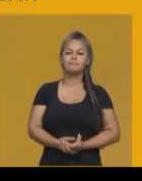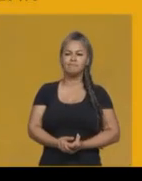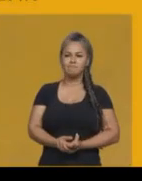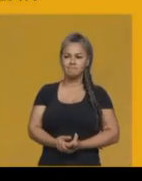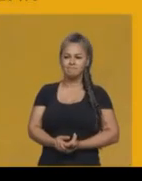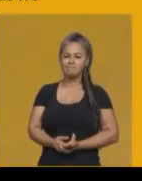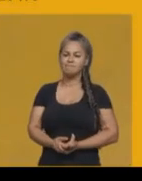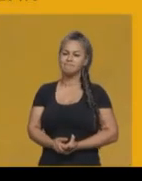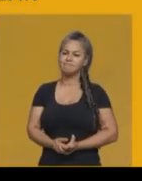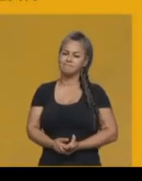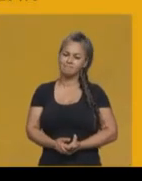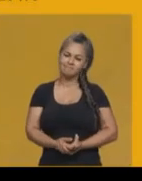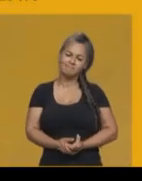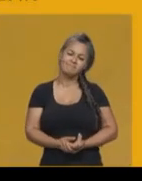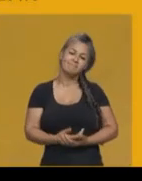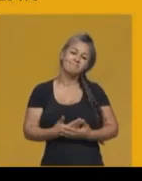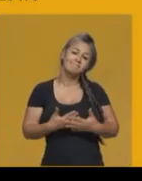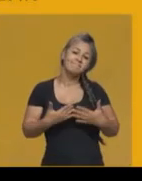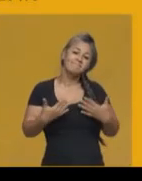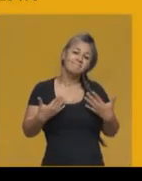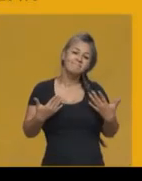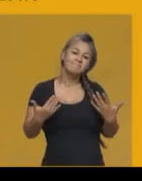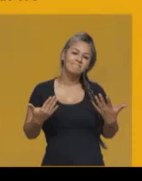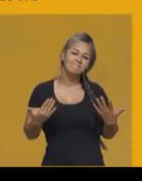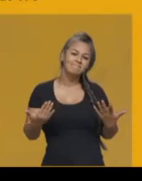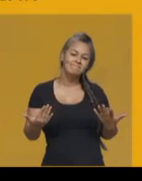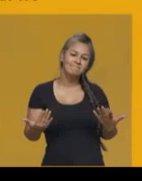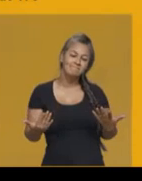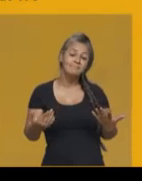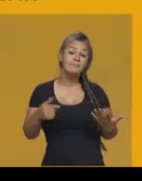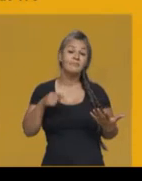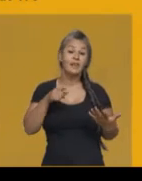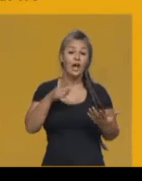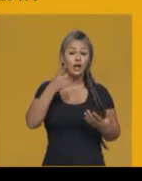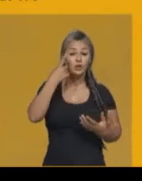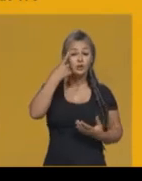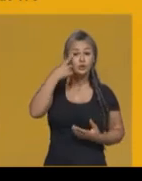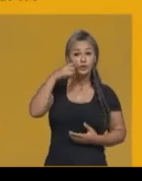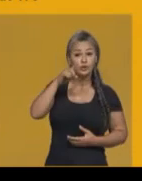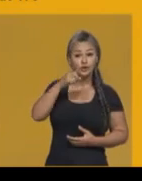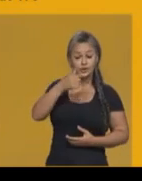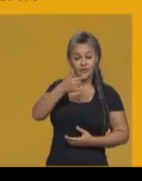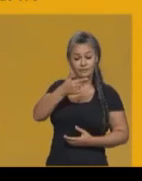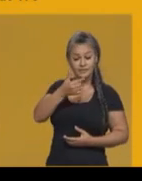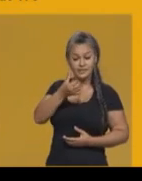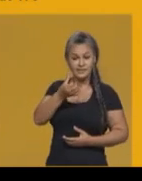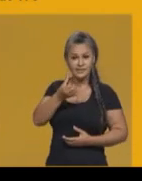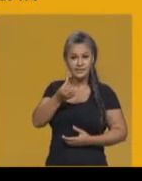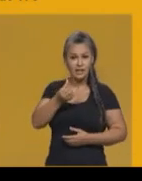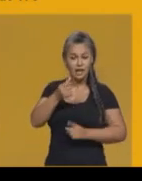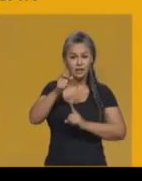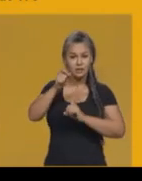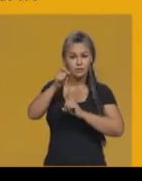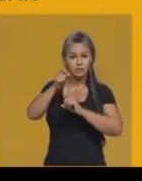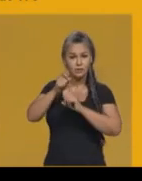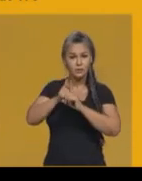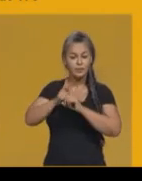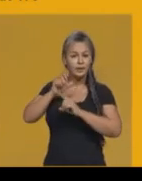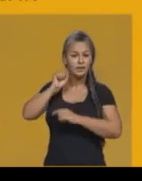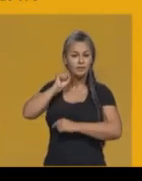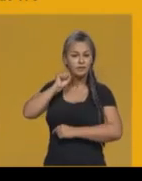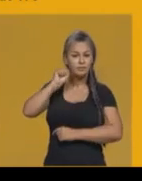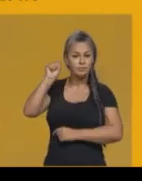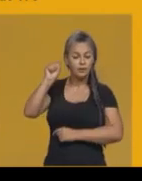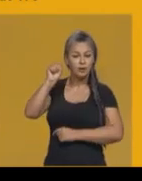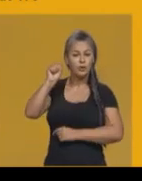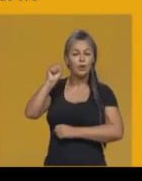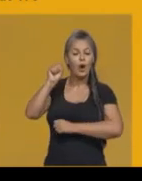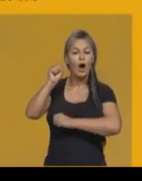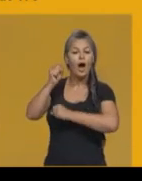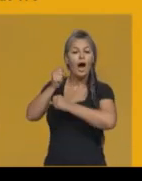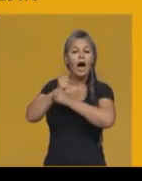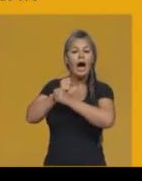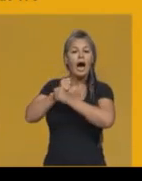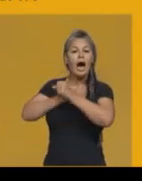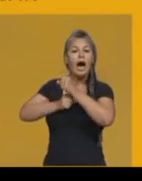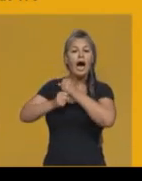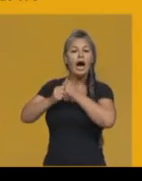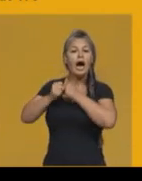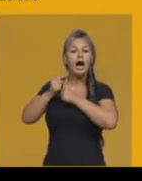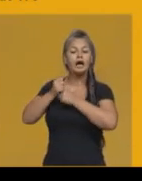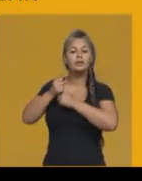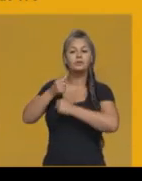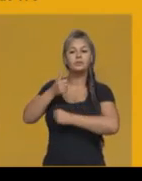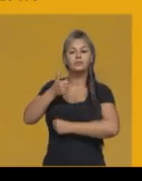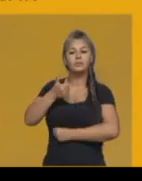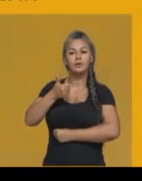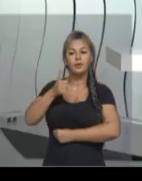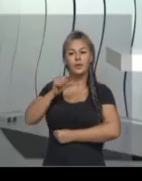voltaram para Portugal no dia 26 de abril de 1821 por causa da Revolução